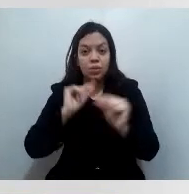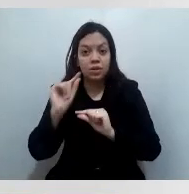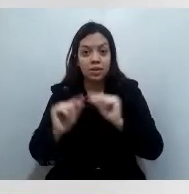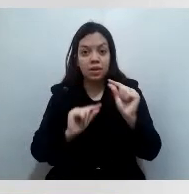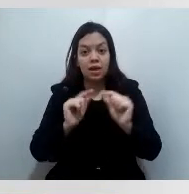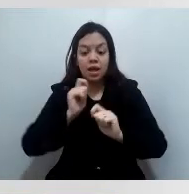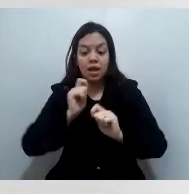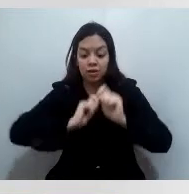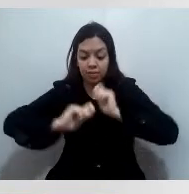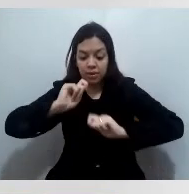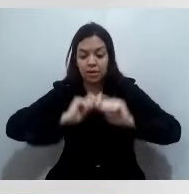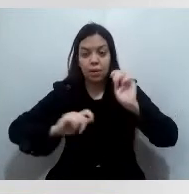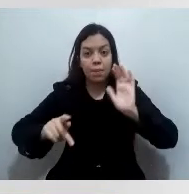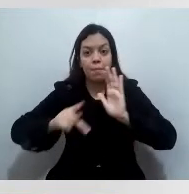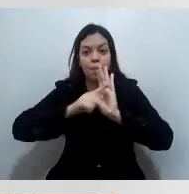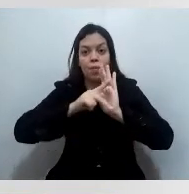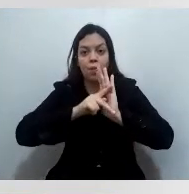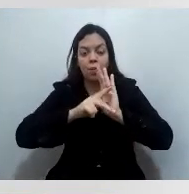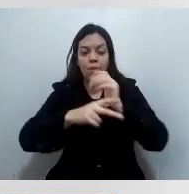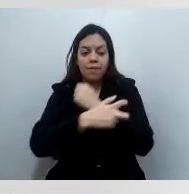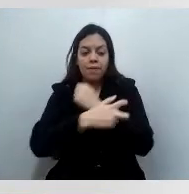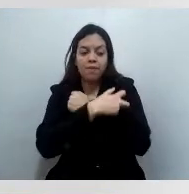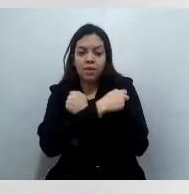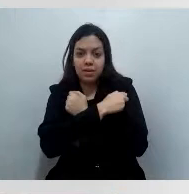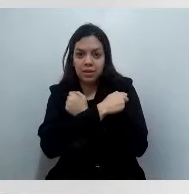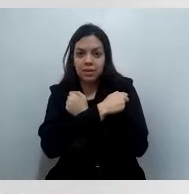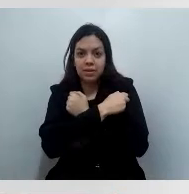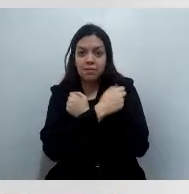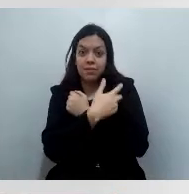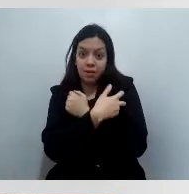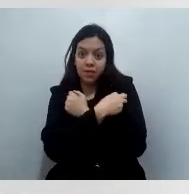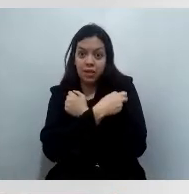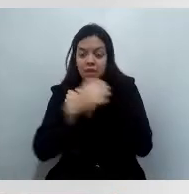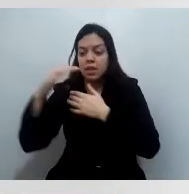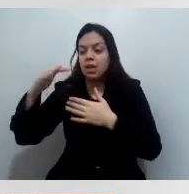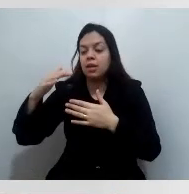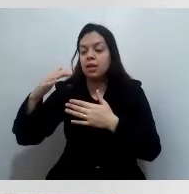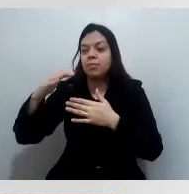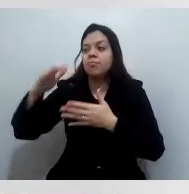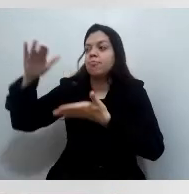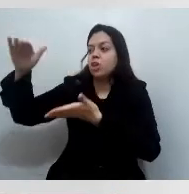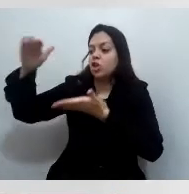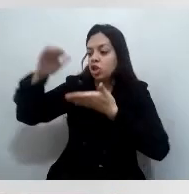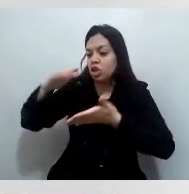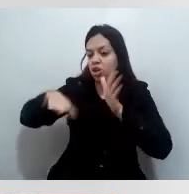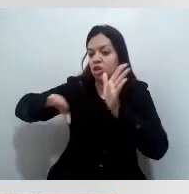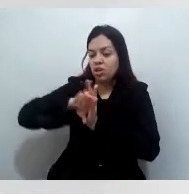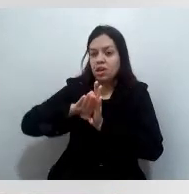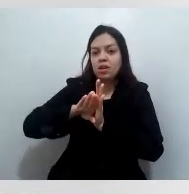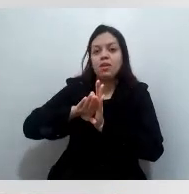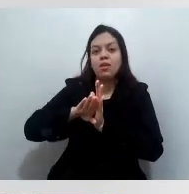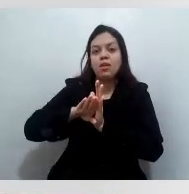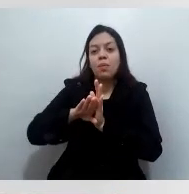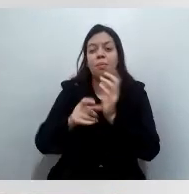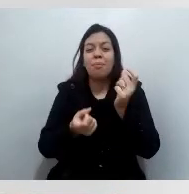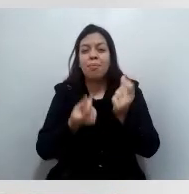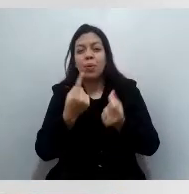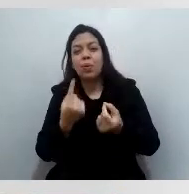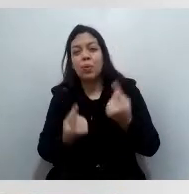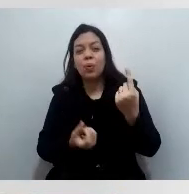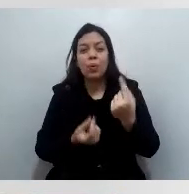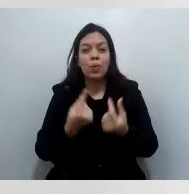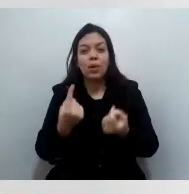das vacinas que chegam à conta-gotas, vamos deixar isso claro desde o começo, lá no Ministério da